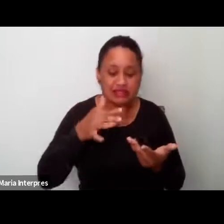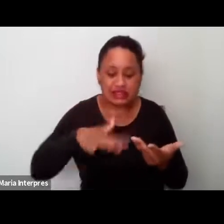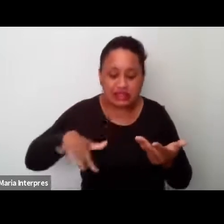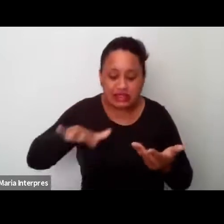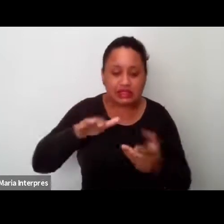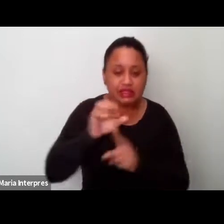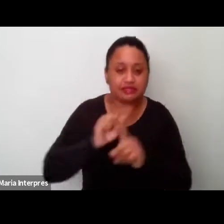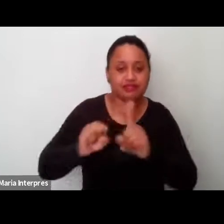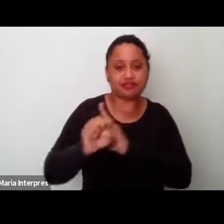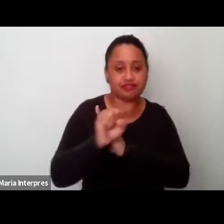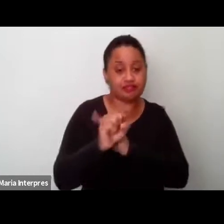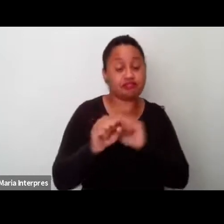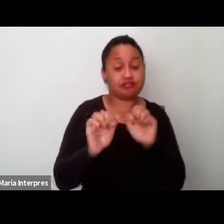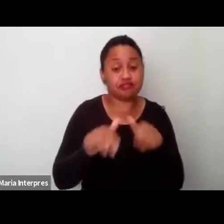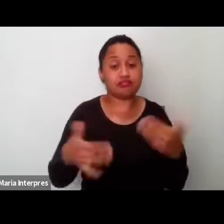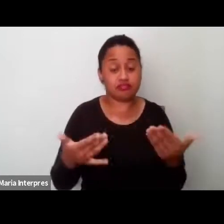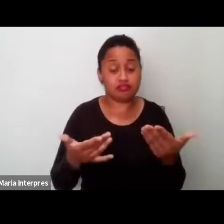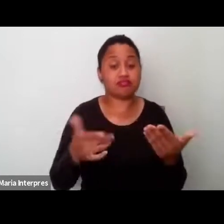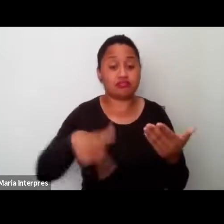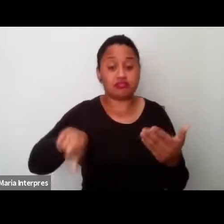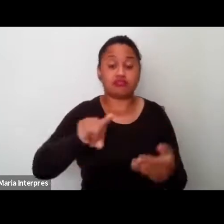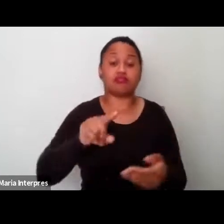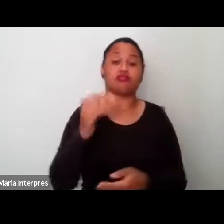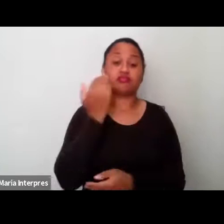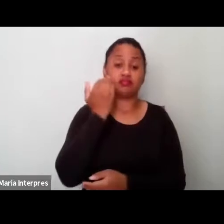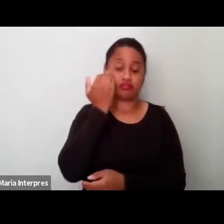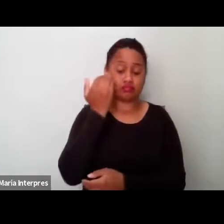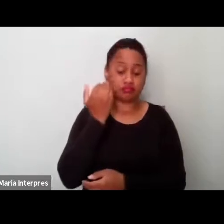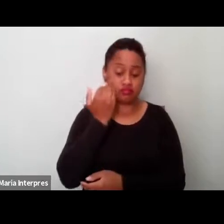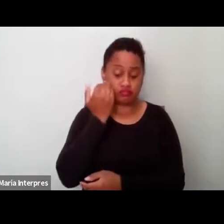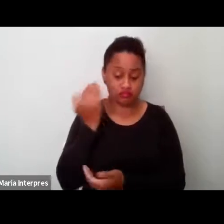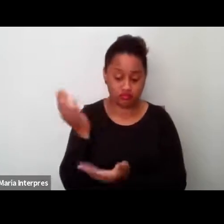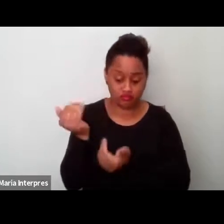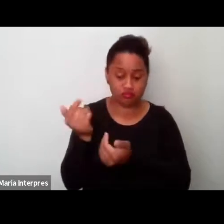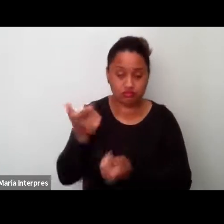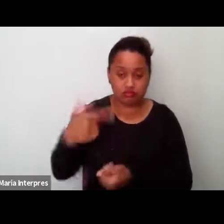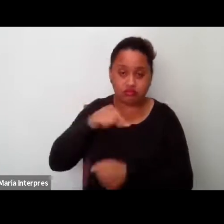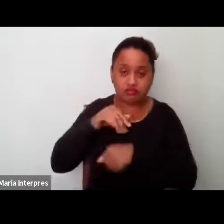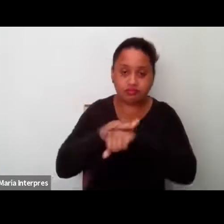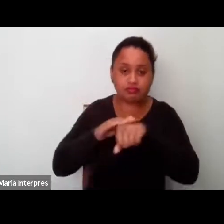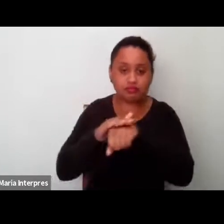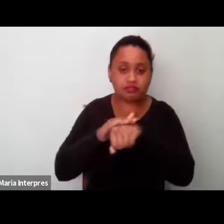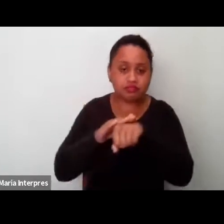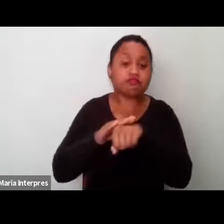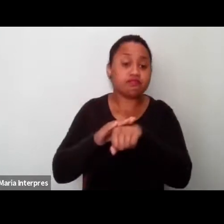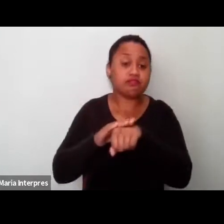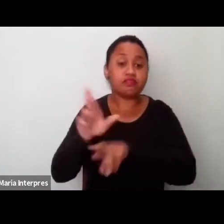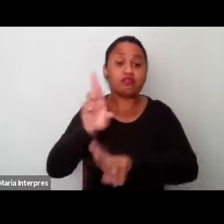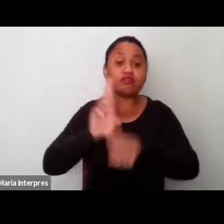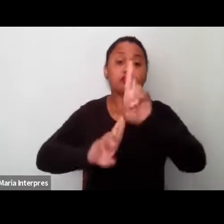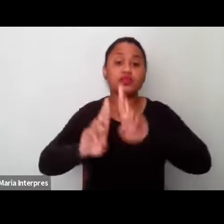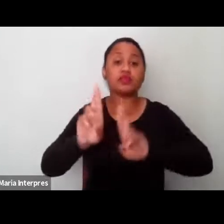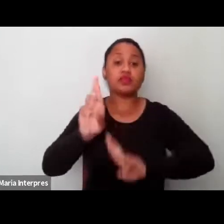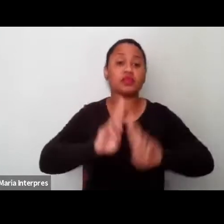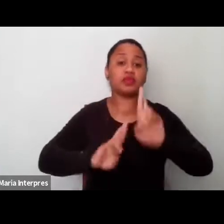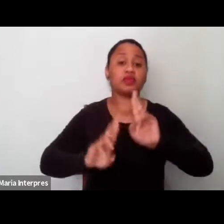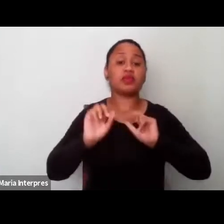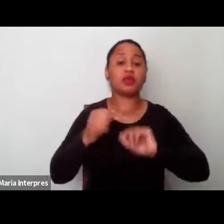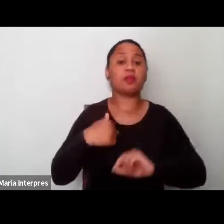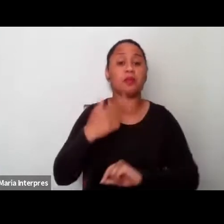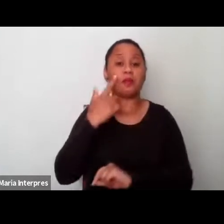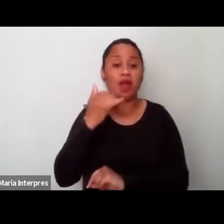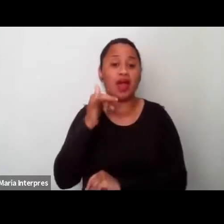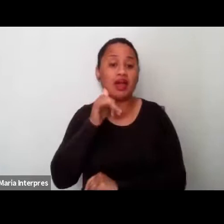né, os adolescentes, então, que entrevistamos, né, colocaram que os seus pais não haviam